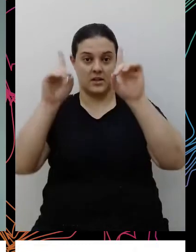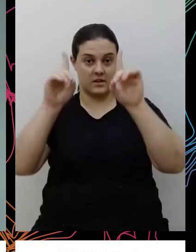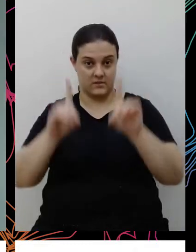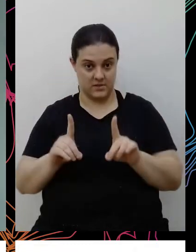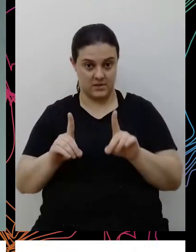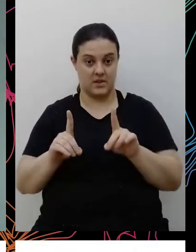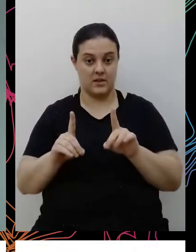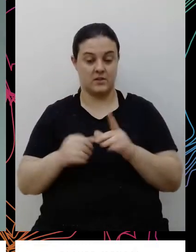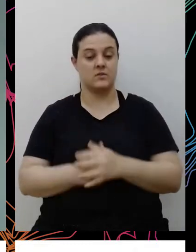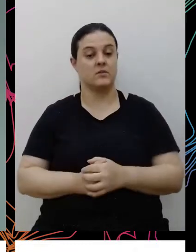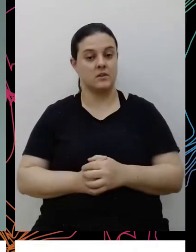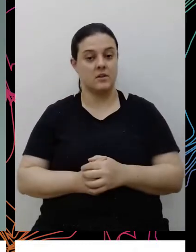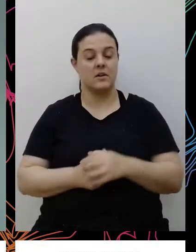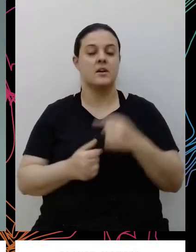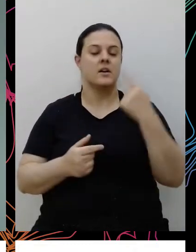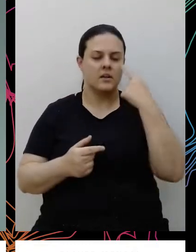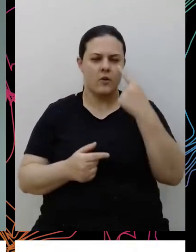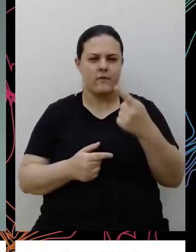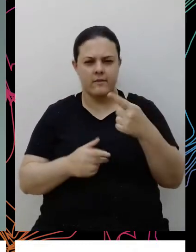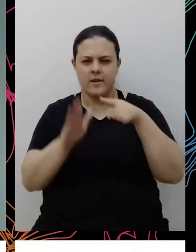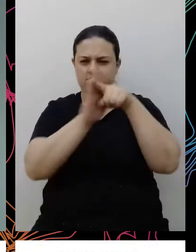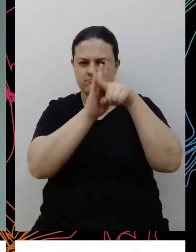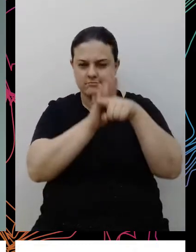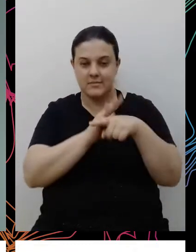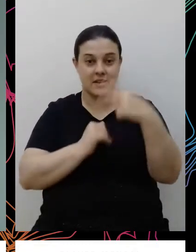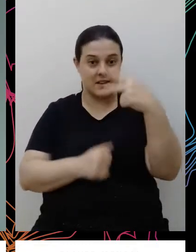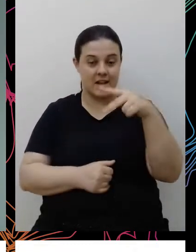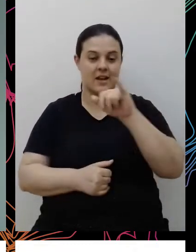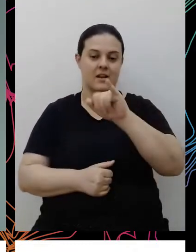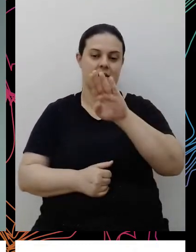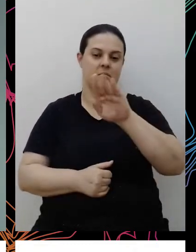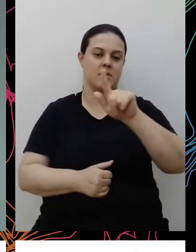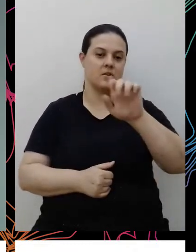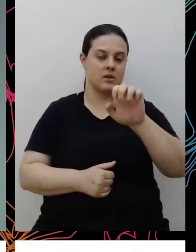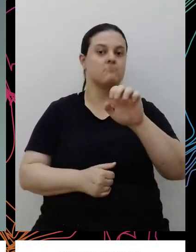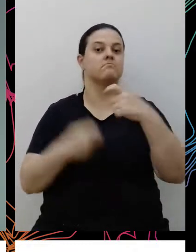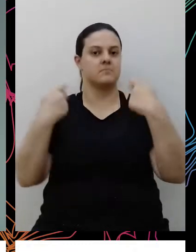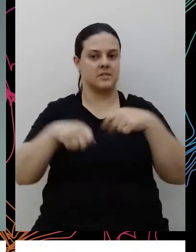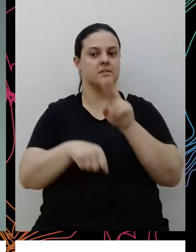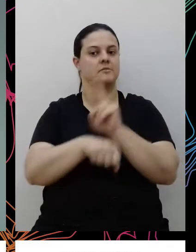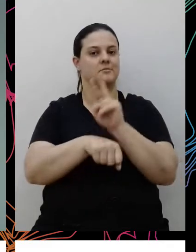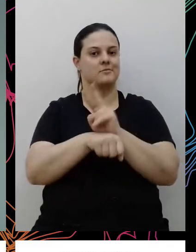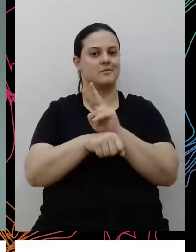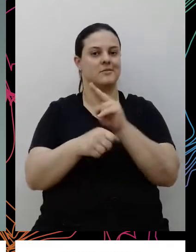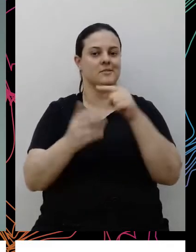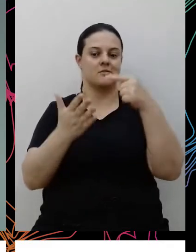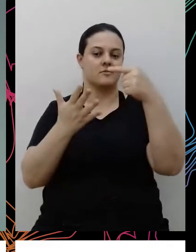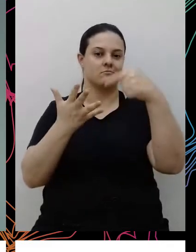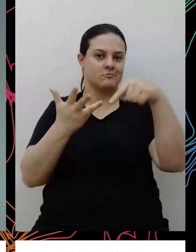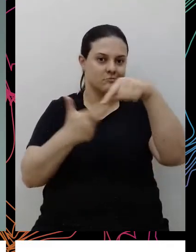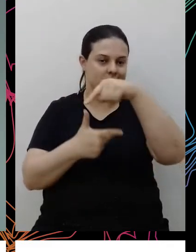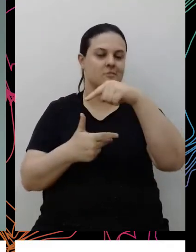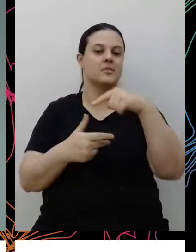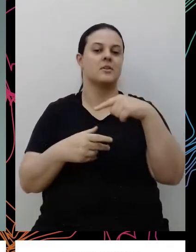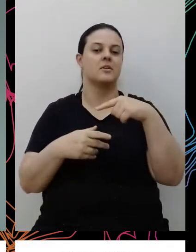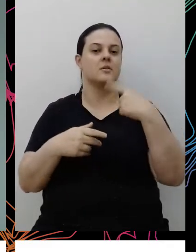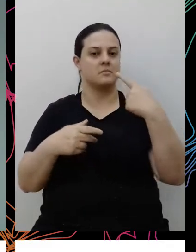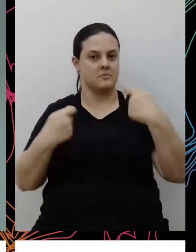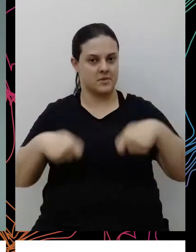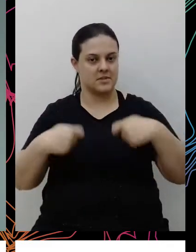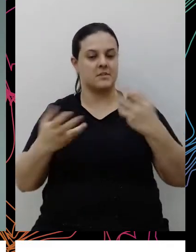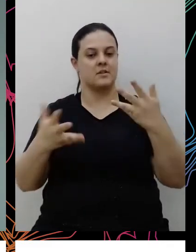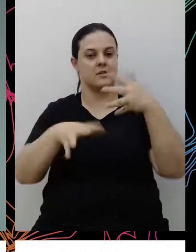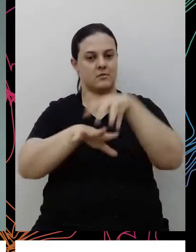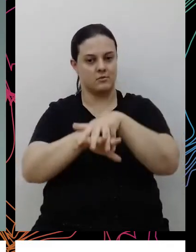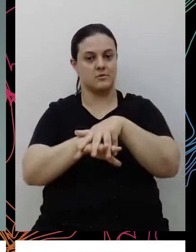Brasil. Então, impulsionado por esse SENSE BGE, a gente precisa cuidar dessa agenda, precisa olhar para essa agenda, precisamos promover a inclusão